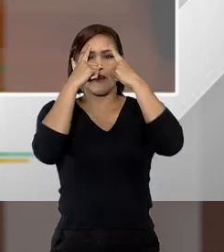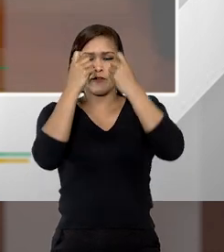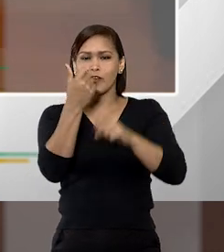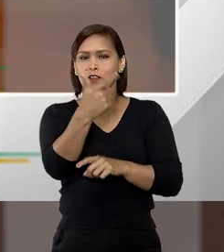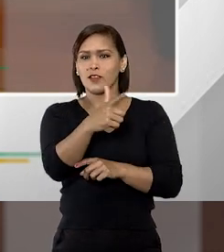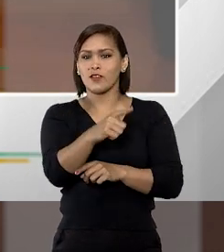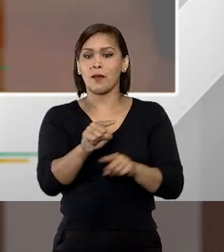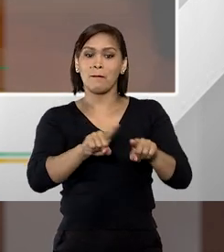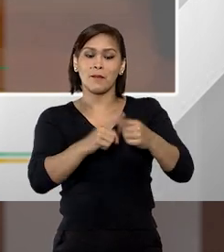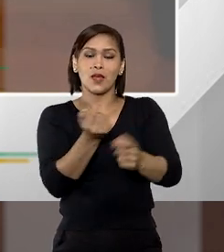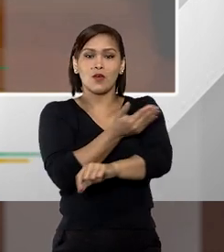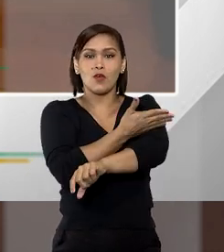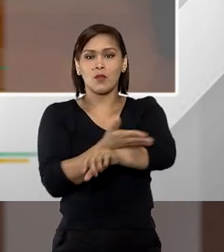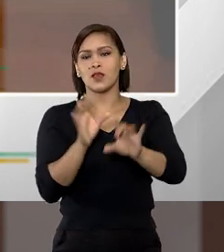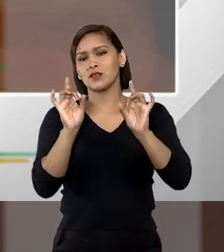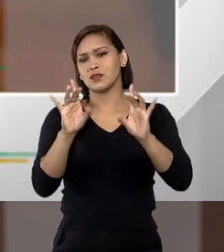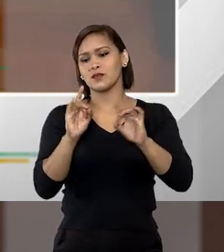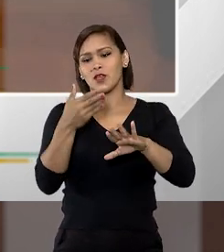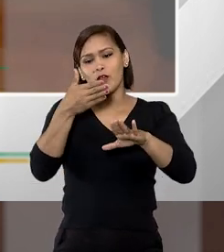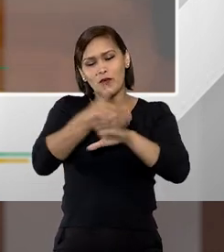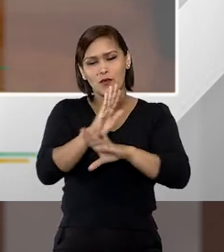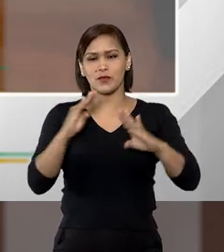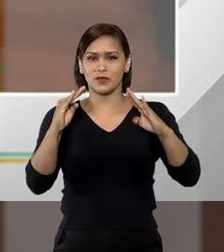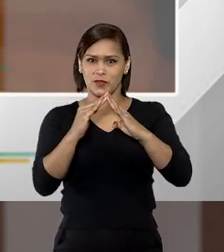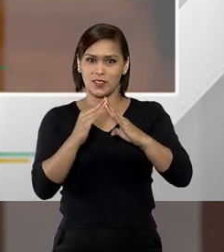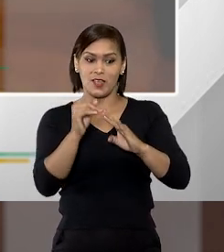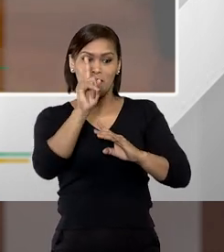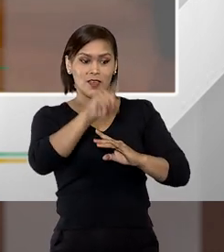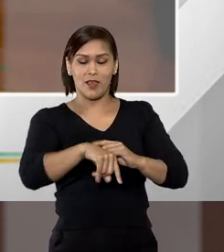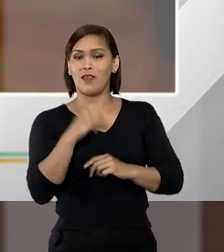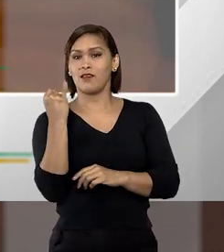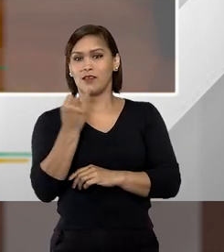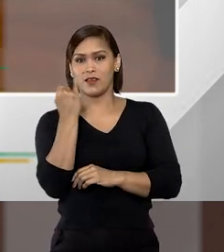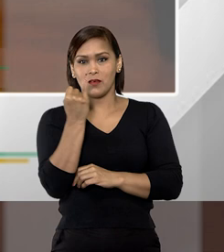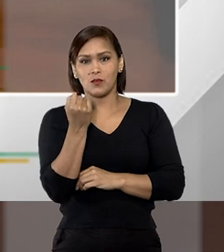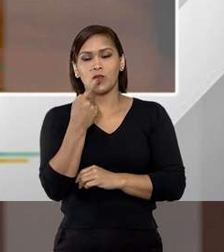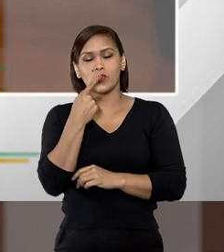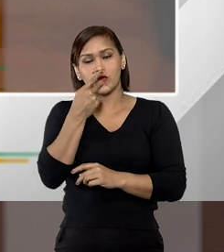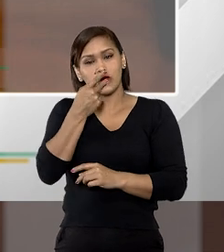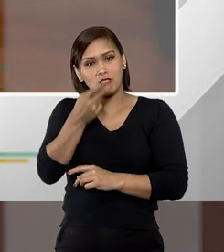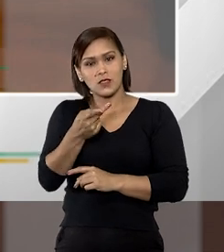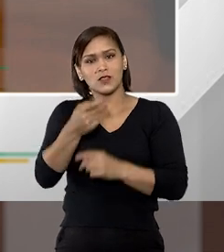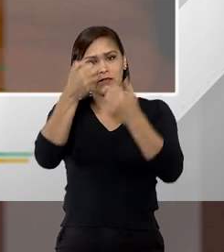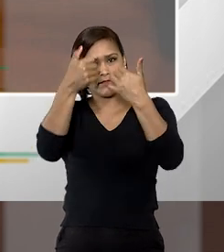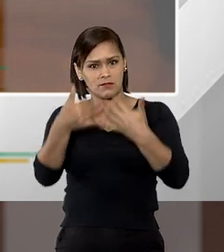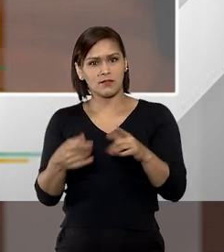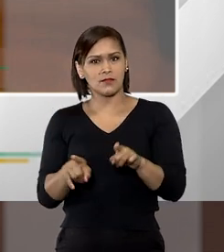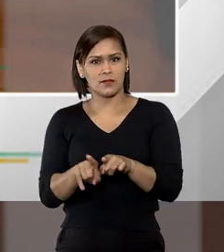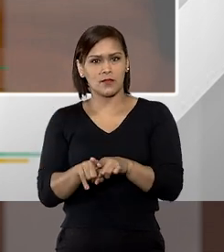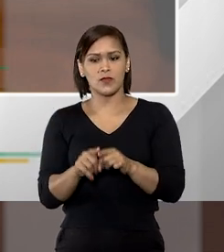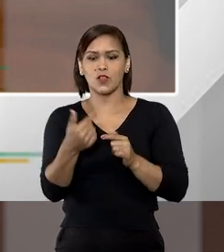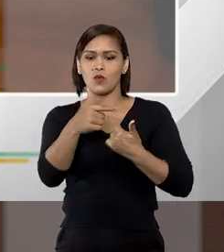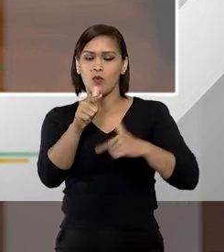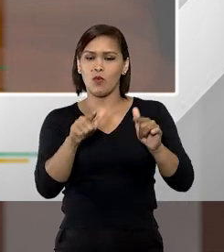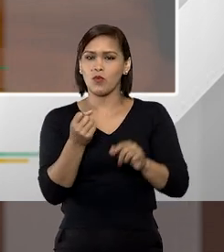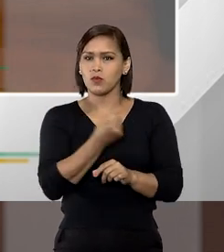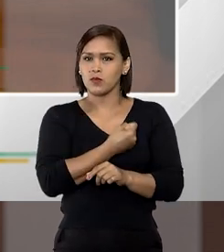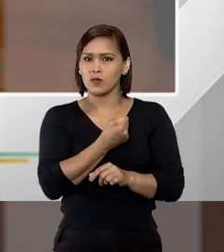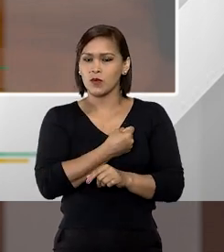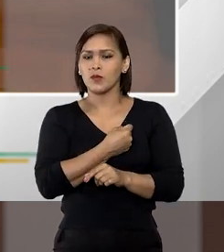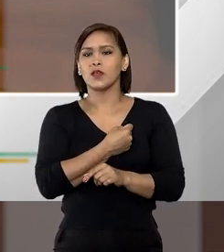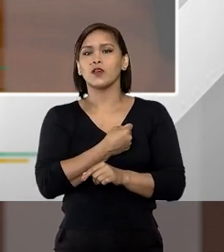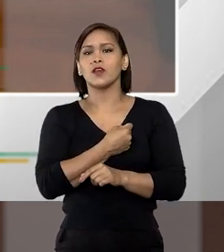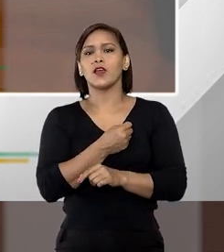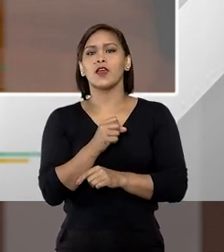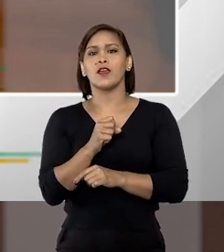mas que tem um comportamento específico dentro de casa, e aí eu acho importante a gente colocar aqui um outro dado que se